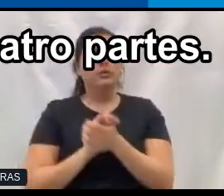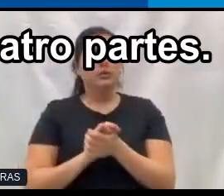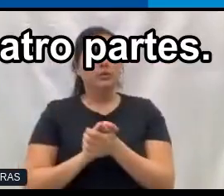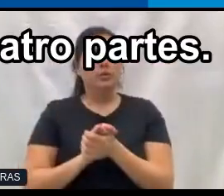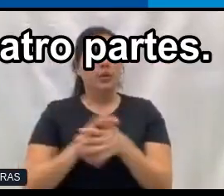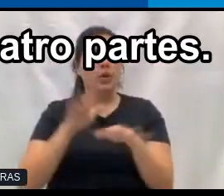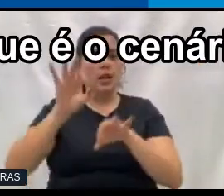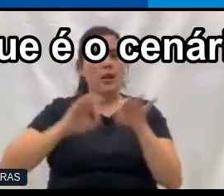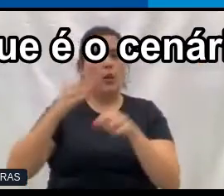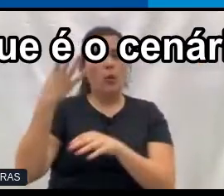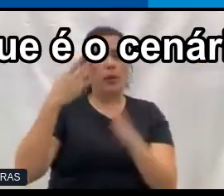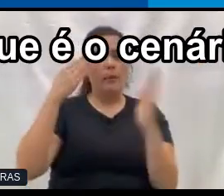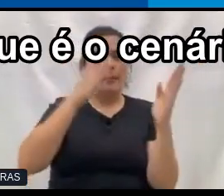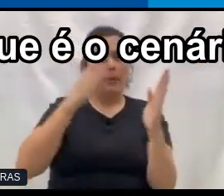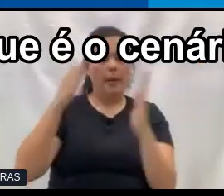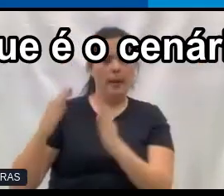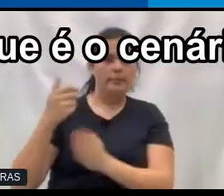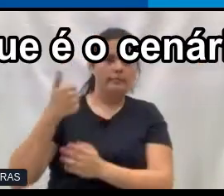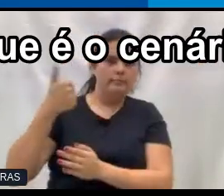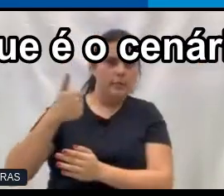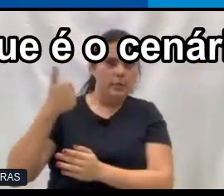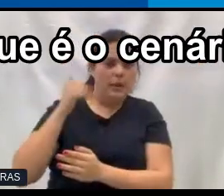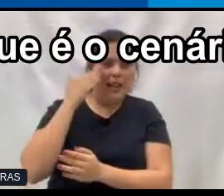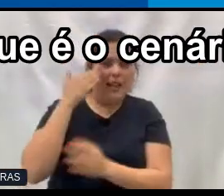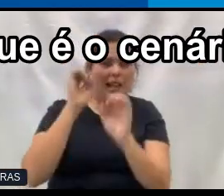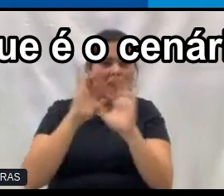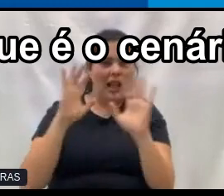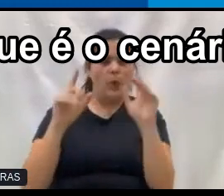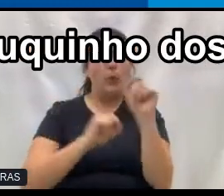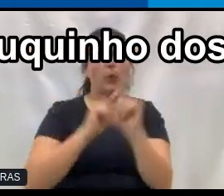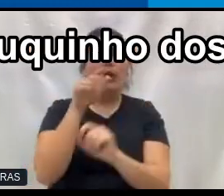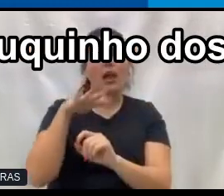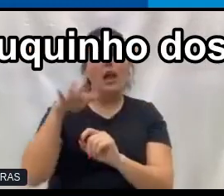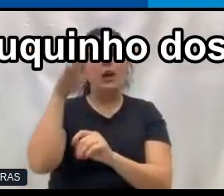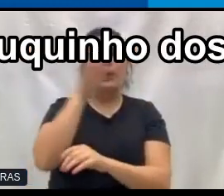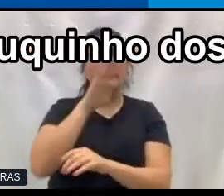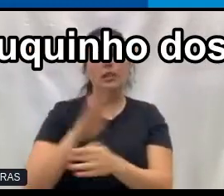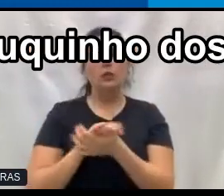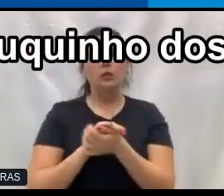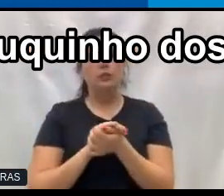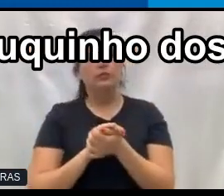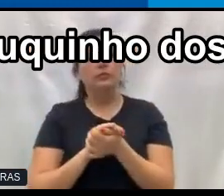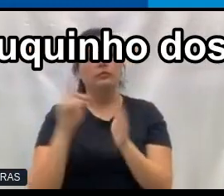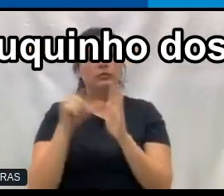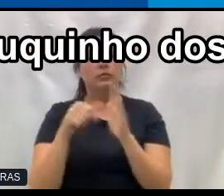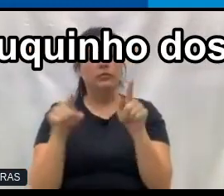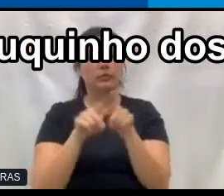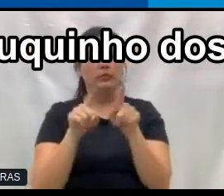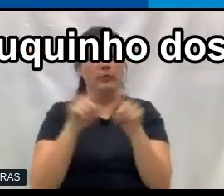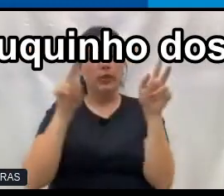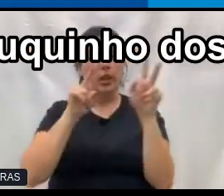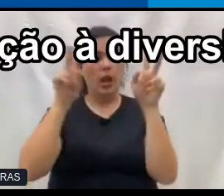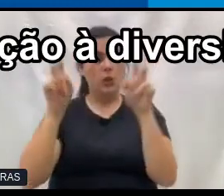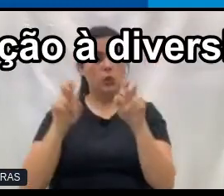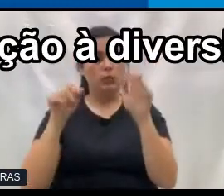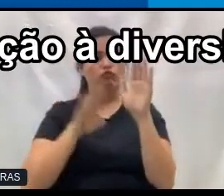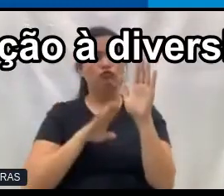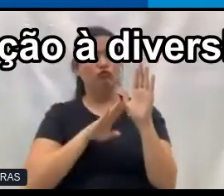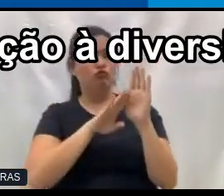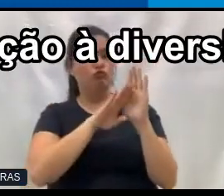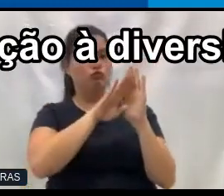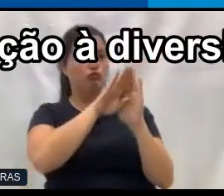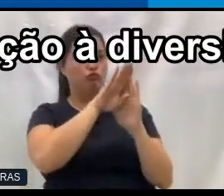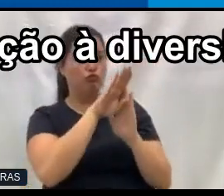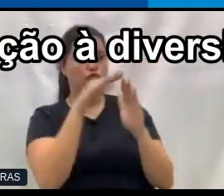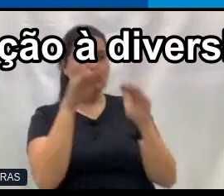em quatro partes. Primeiro a gente entender o que é o cenário do Brasil, depois a gente vai falar um pouquinho dos indicadores, né, da